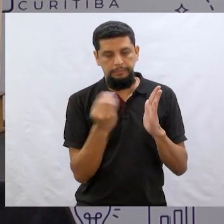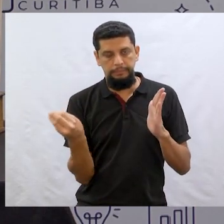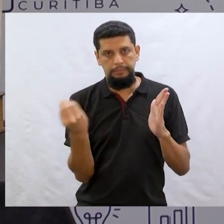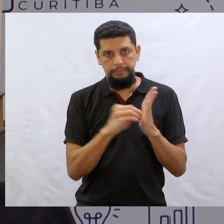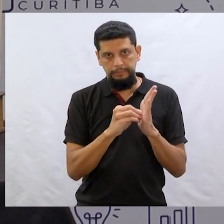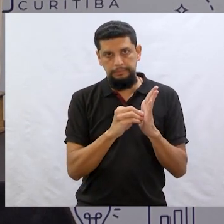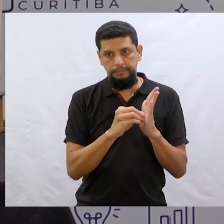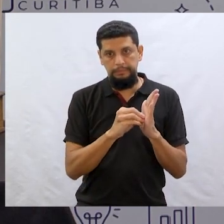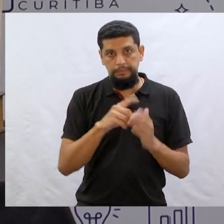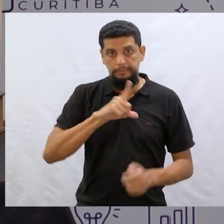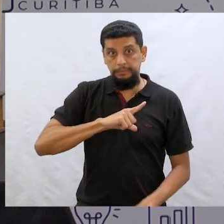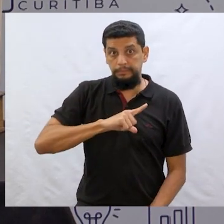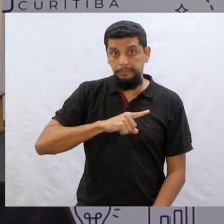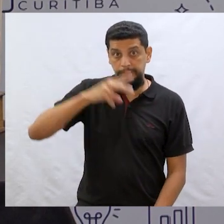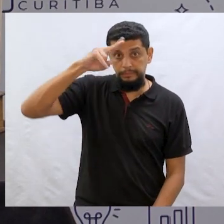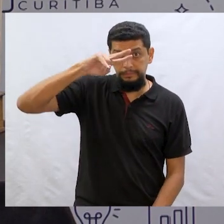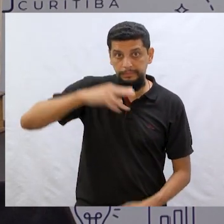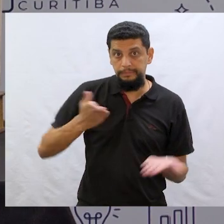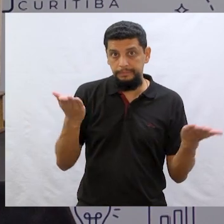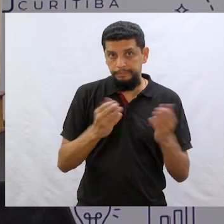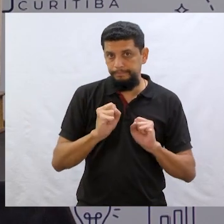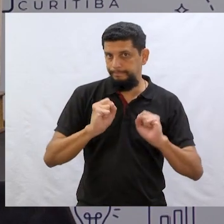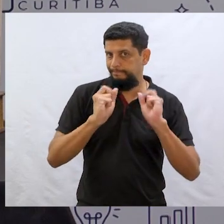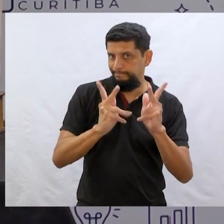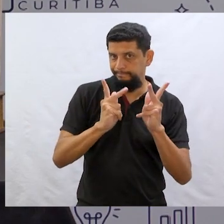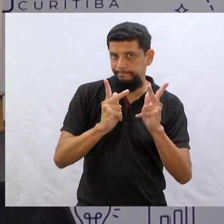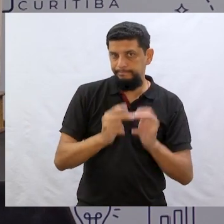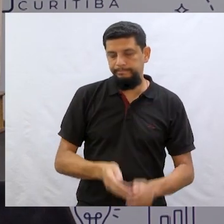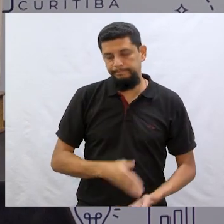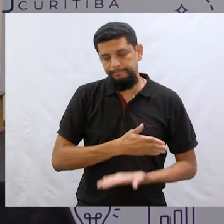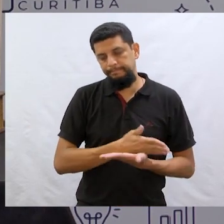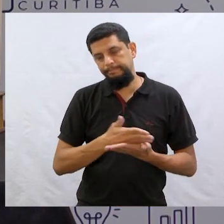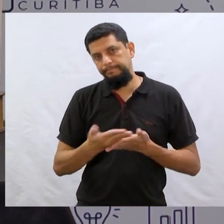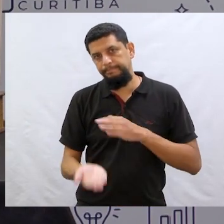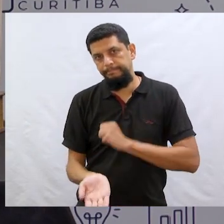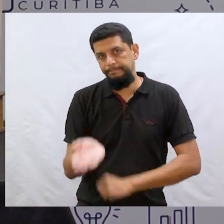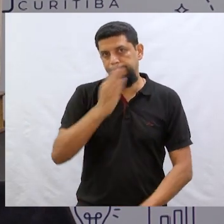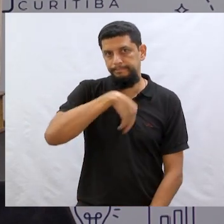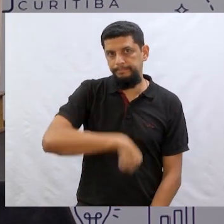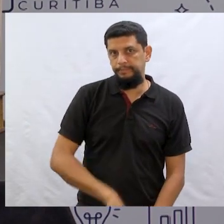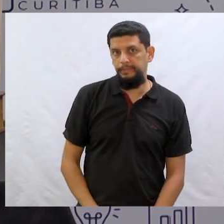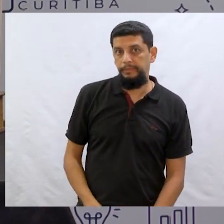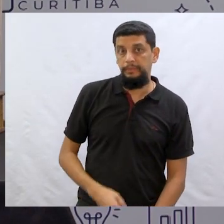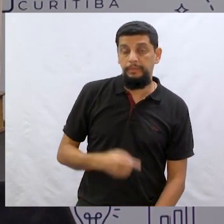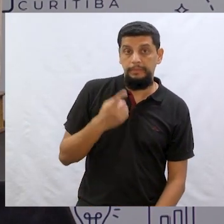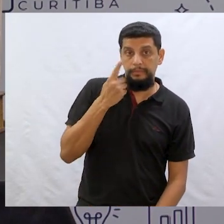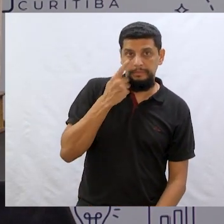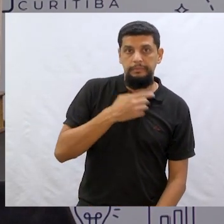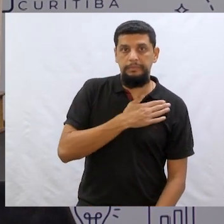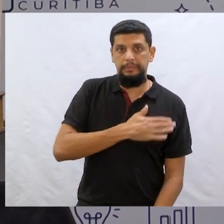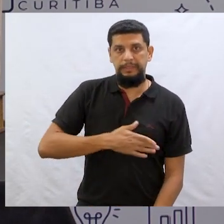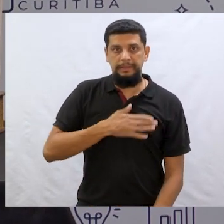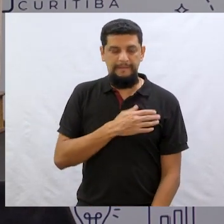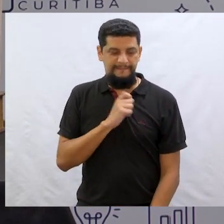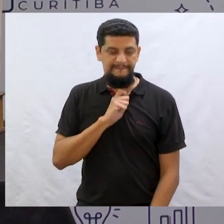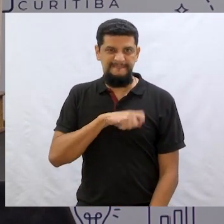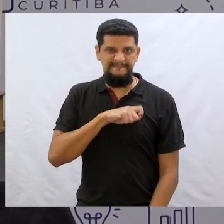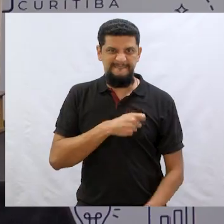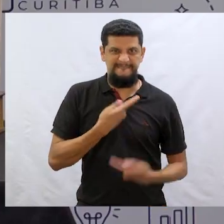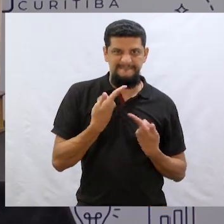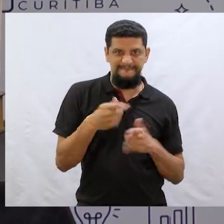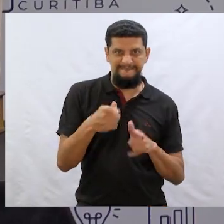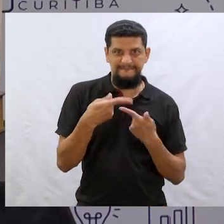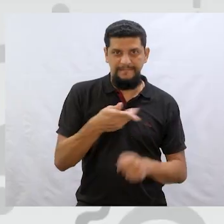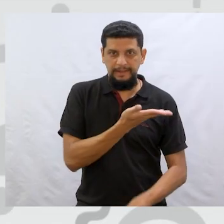elemento que vai sair dessa história de hoje, certo? Então, vamos começar. Gente, gosto de provocar vocês,